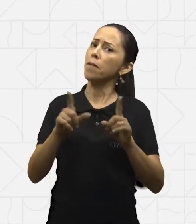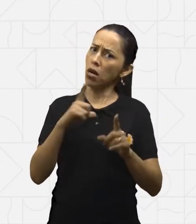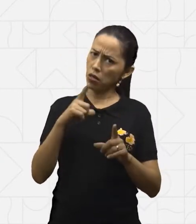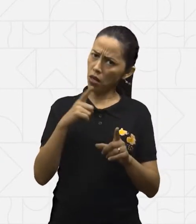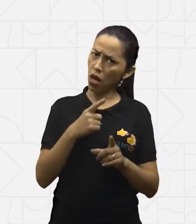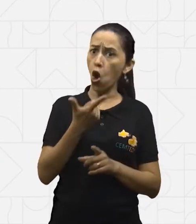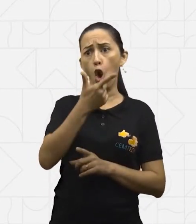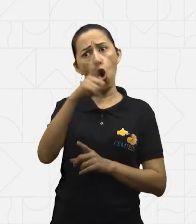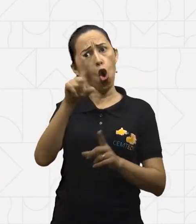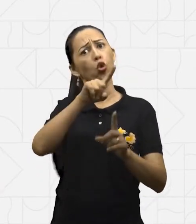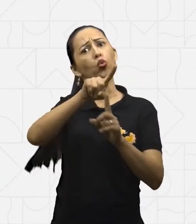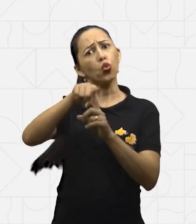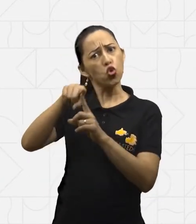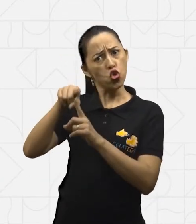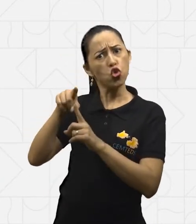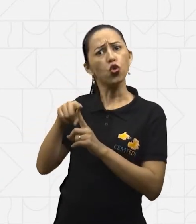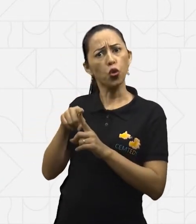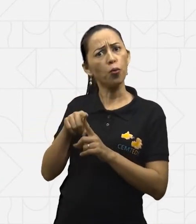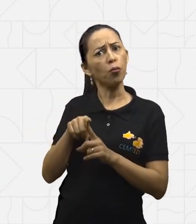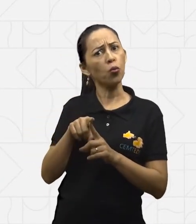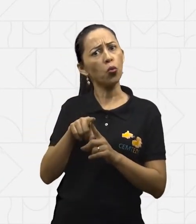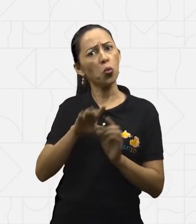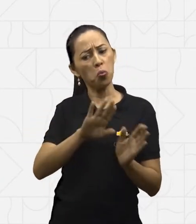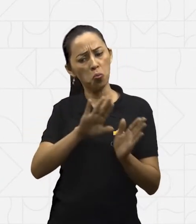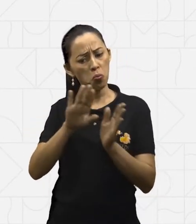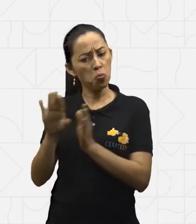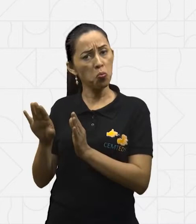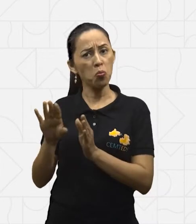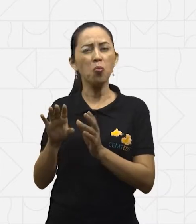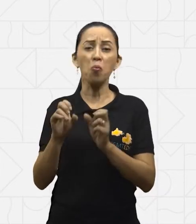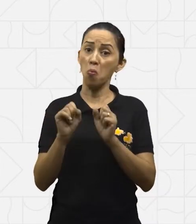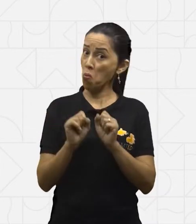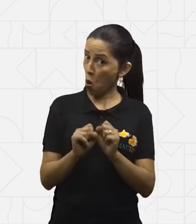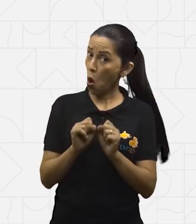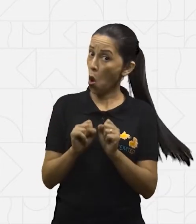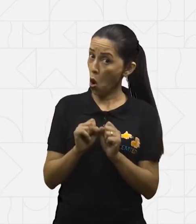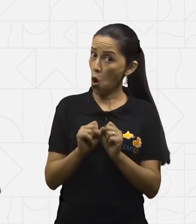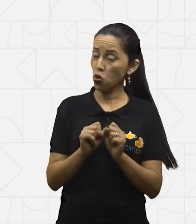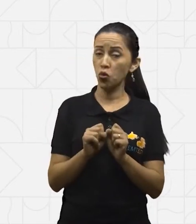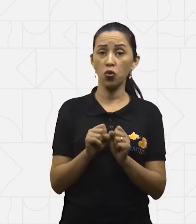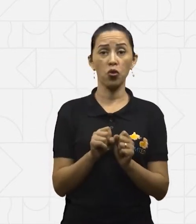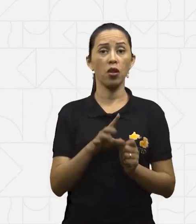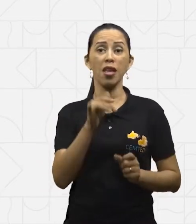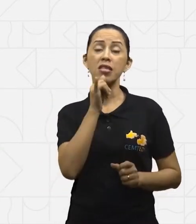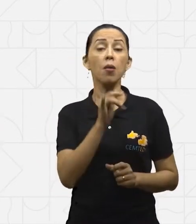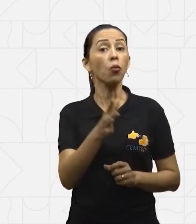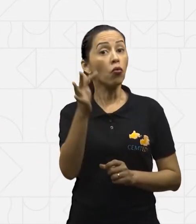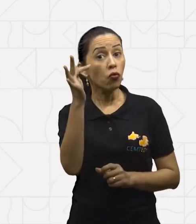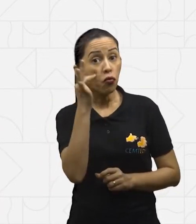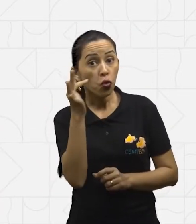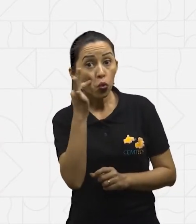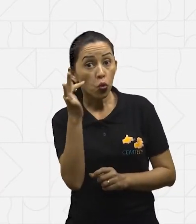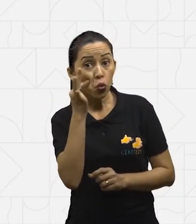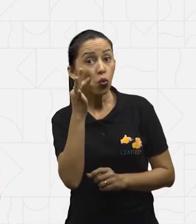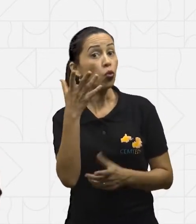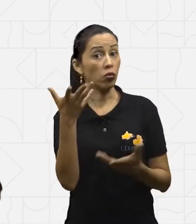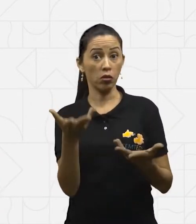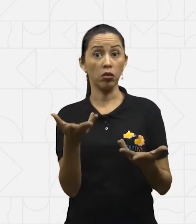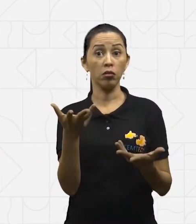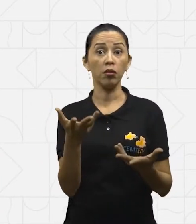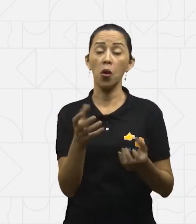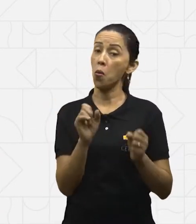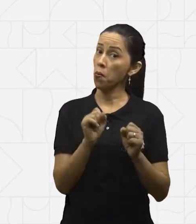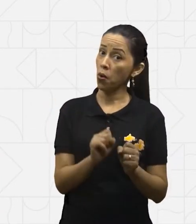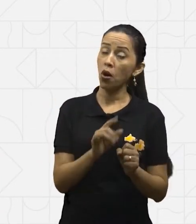incluir frutas como sobremesas. A gente pode consumir uma laranja depois do almoço,